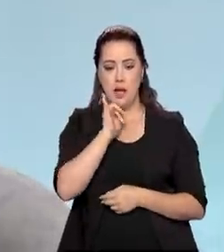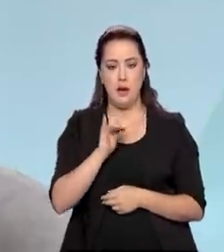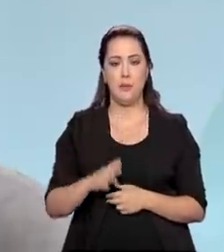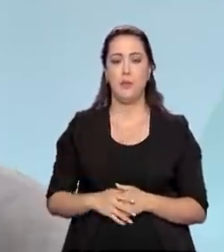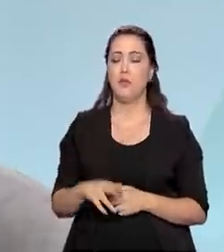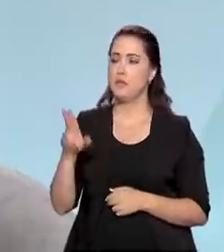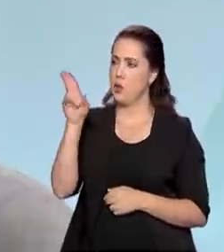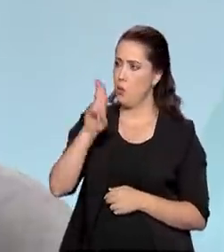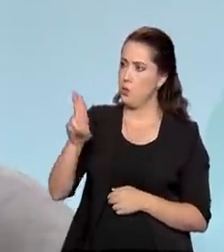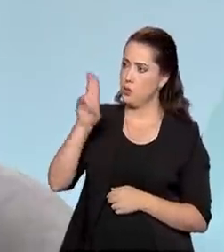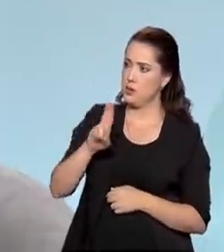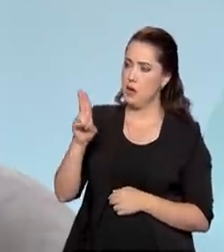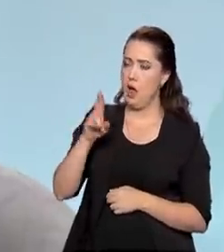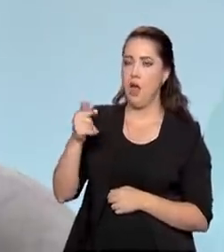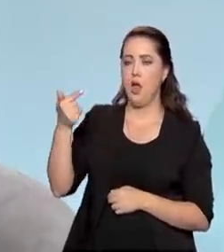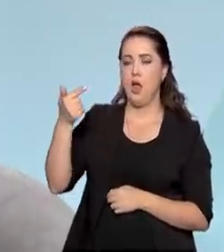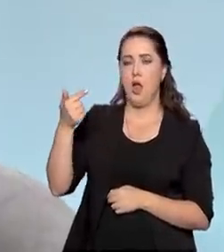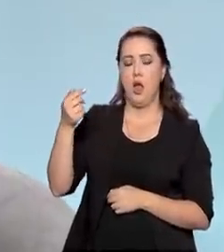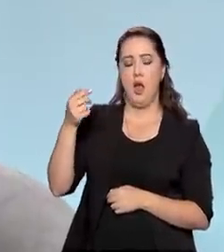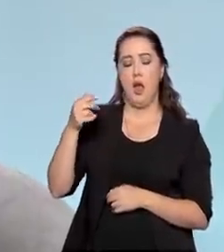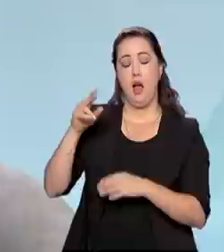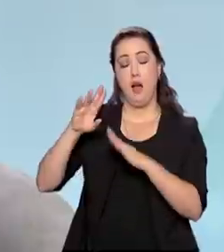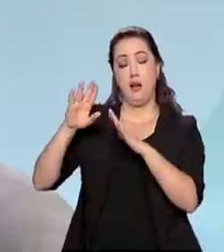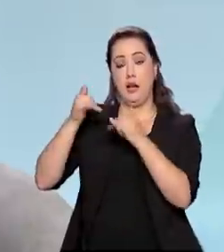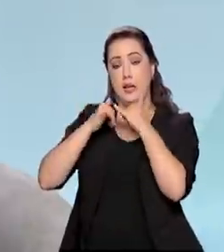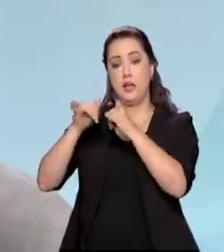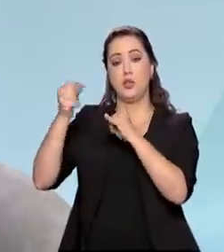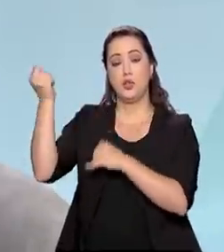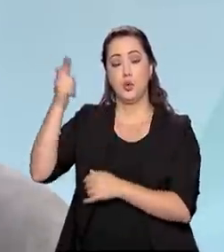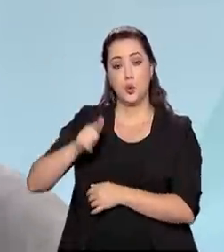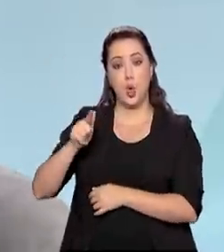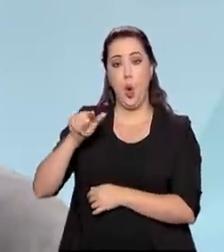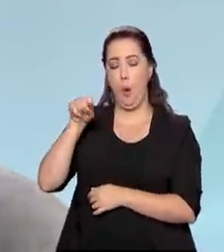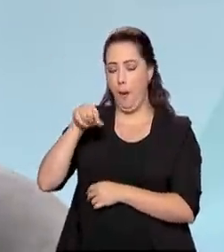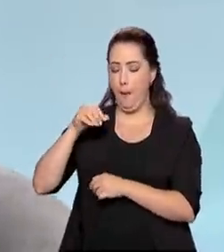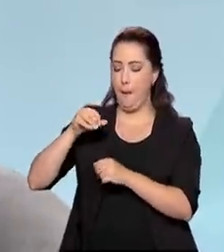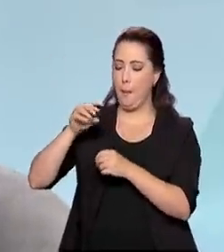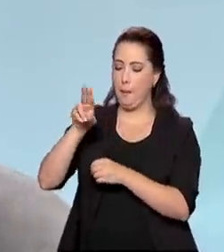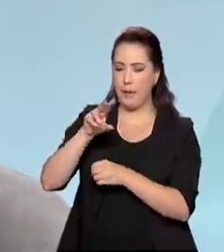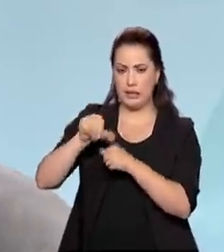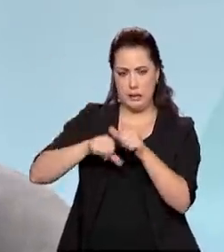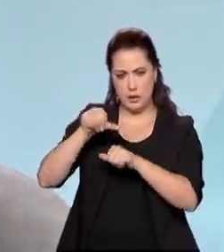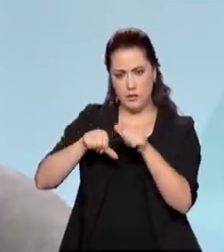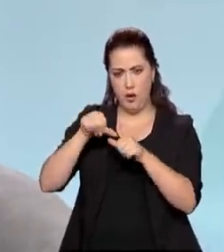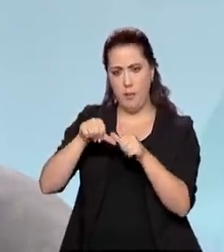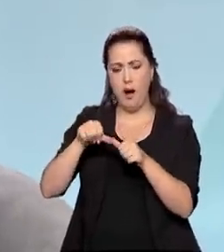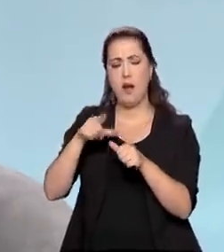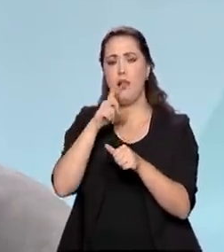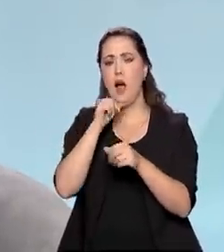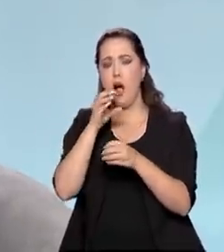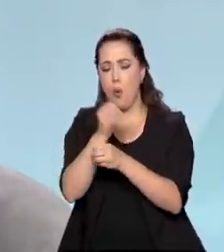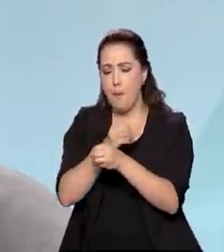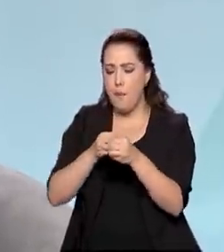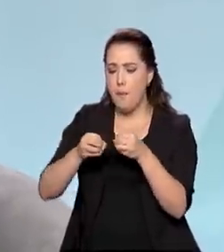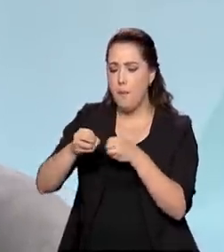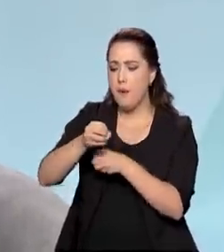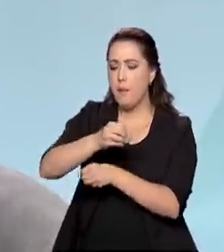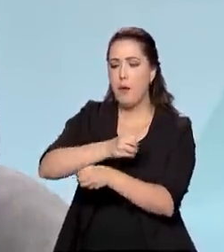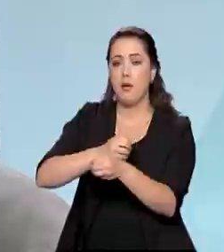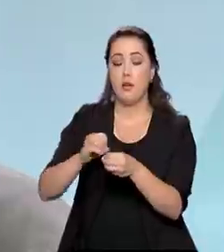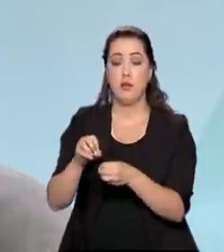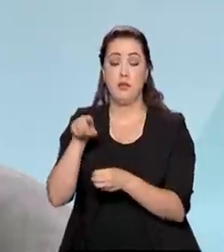solar, a energia produzida por energia solar, ou eólica, ou hidroeletricidade, isso chama hidrogênio verde.